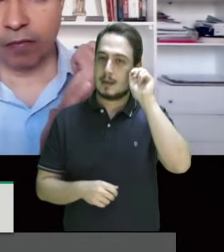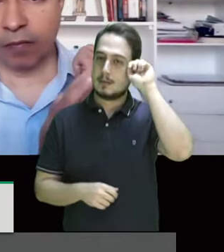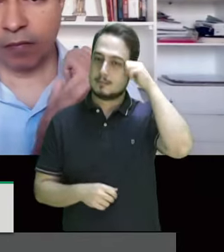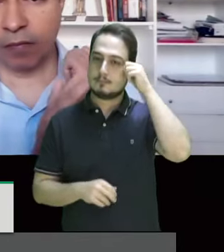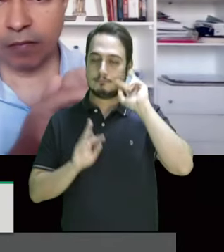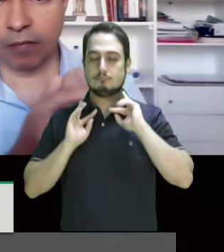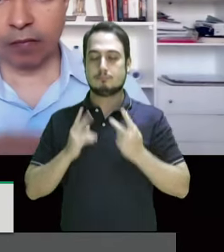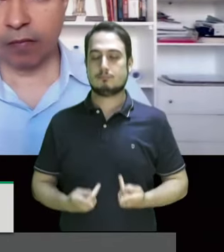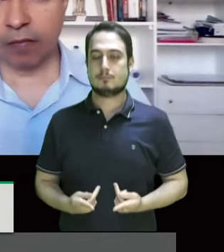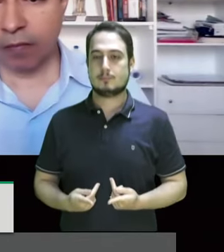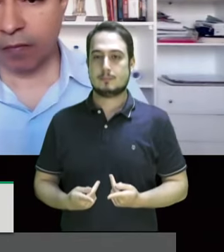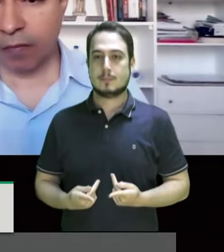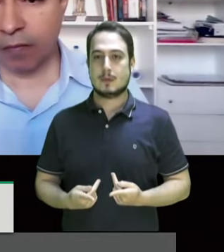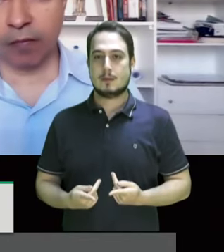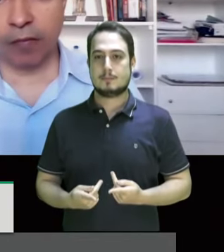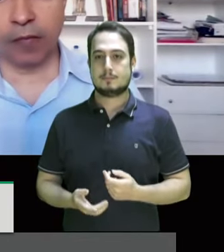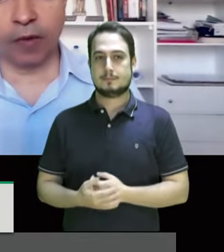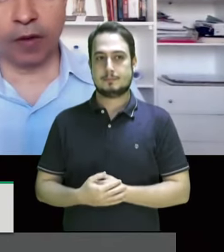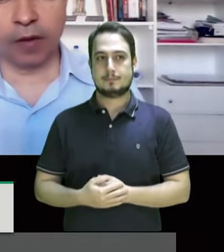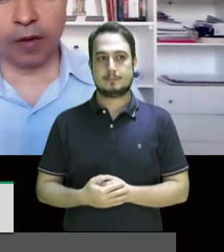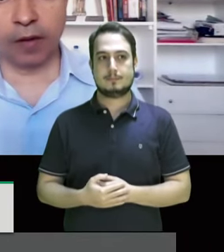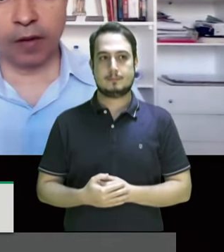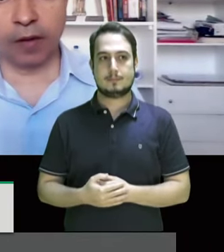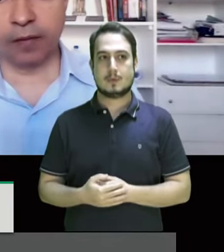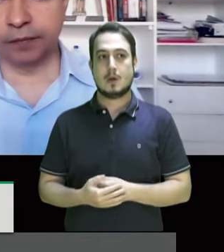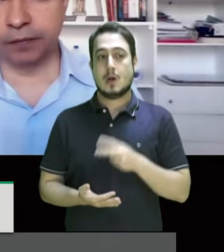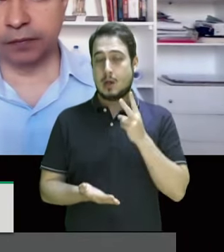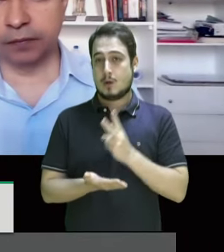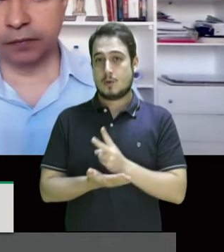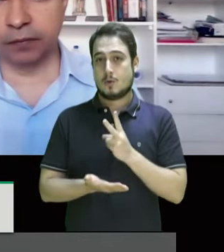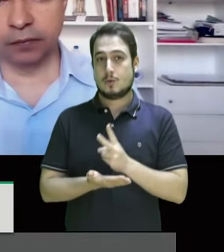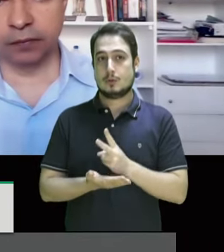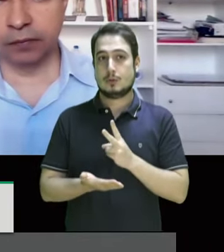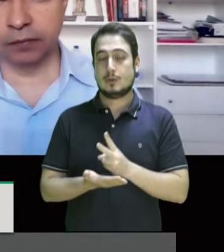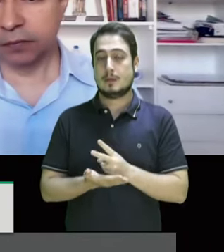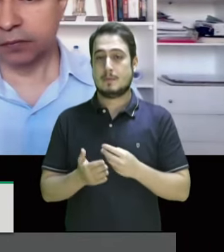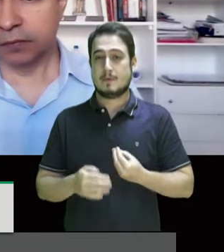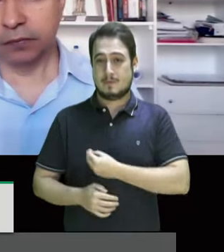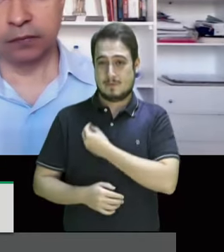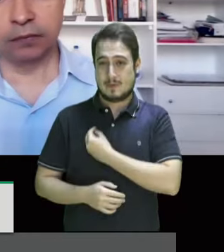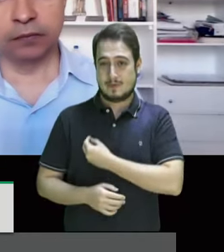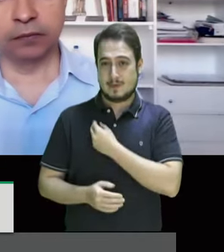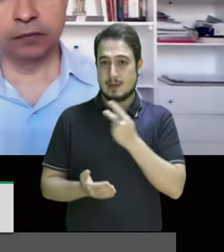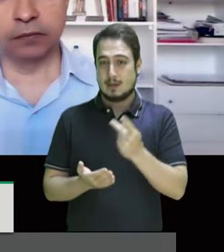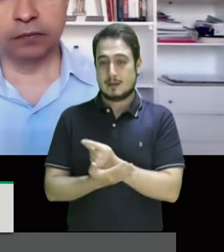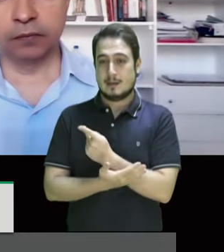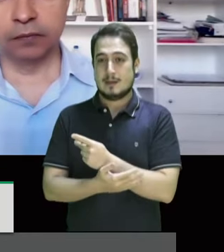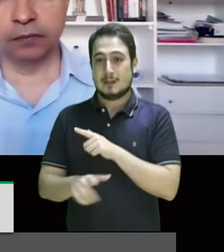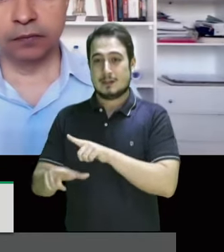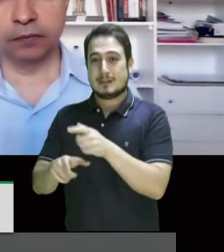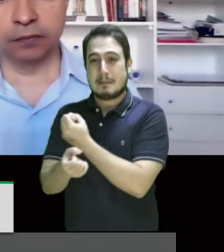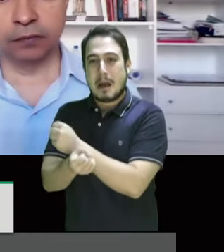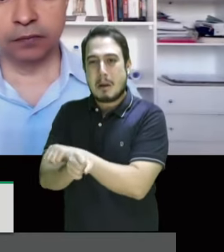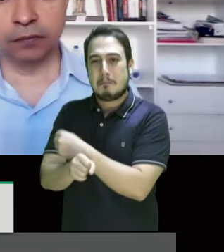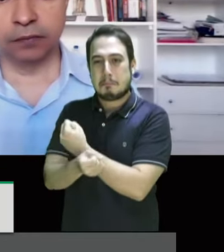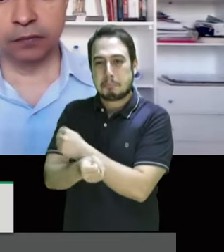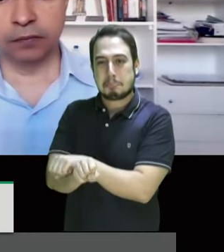continuamos sendo desumanizados continuamos experimentando situações de trabalho escravo análogo